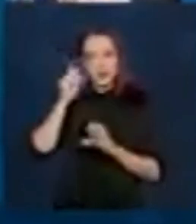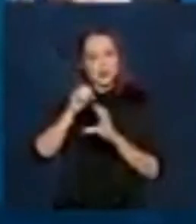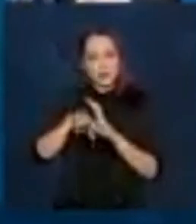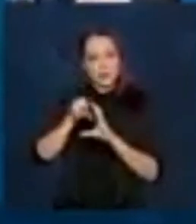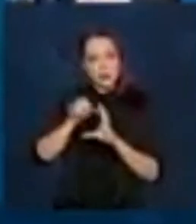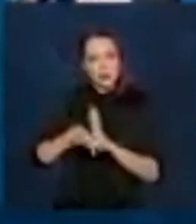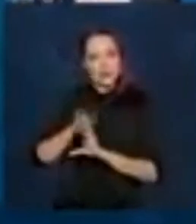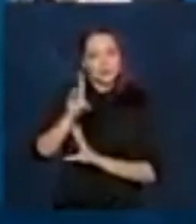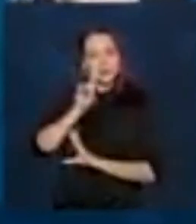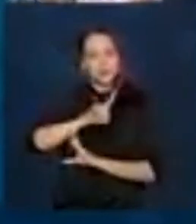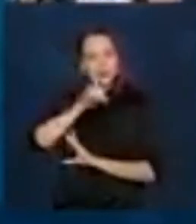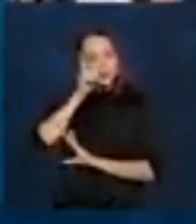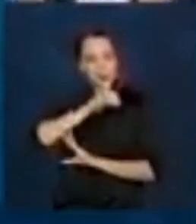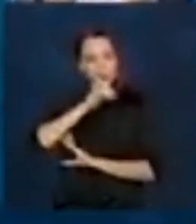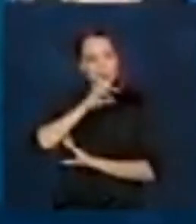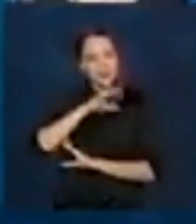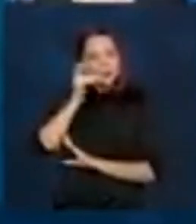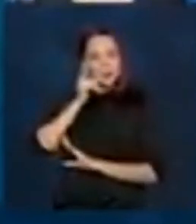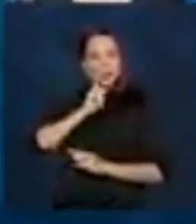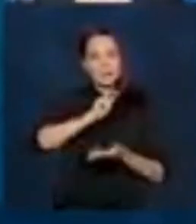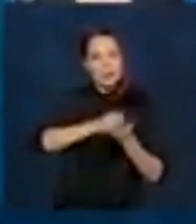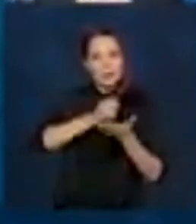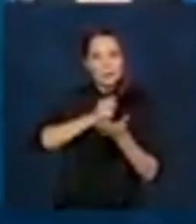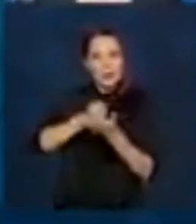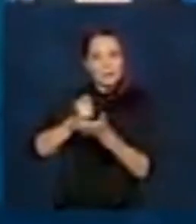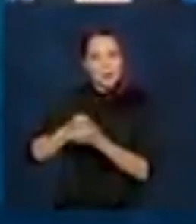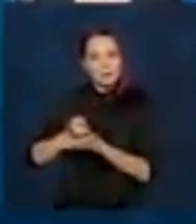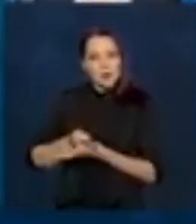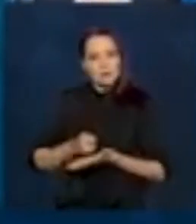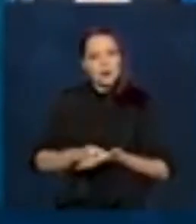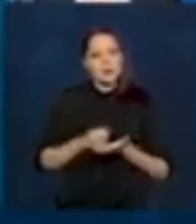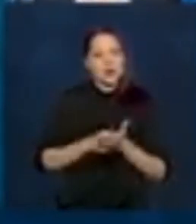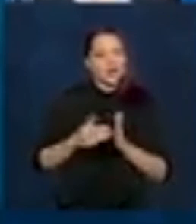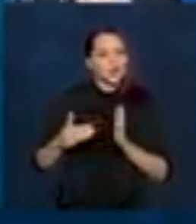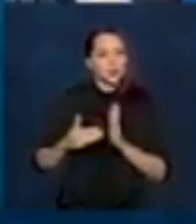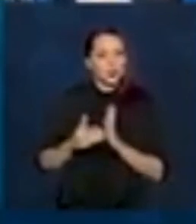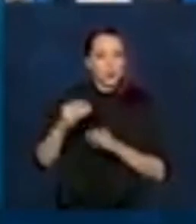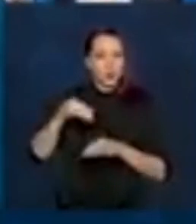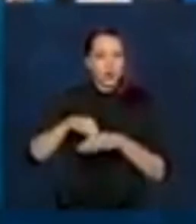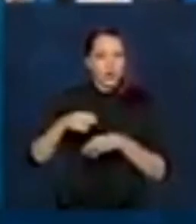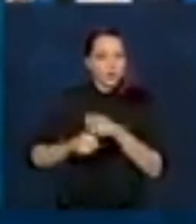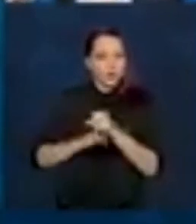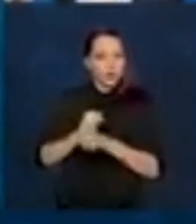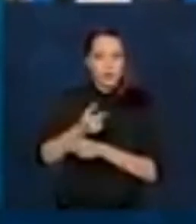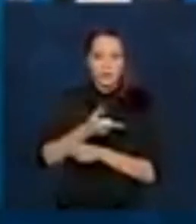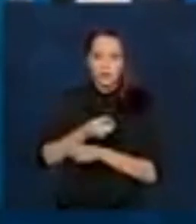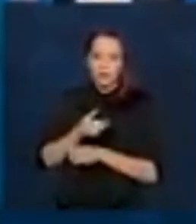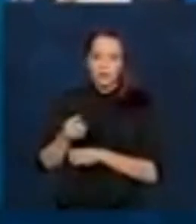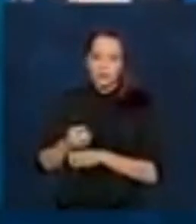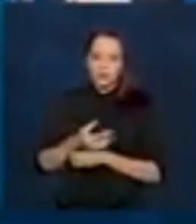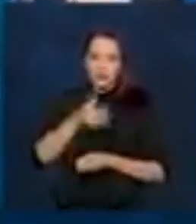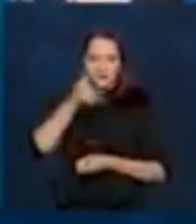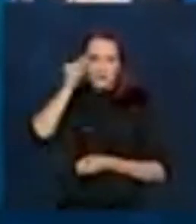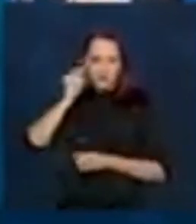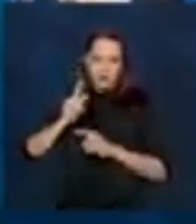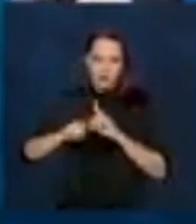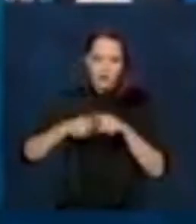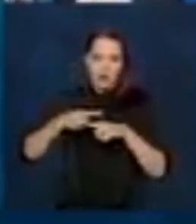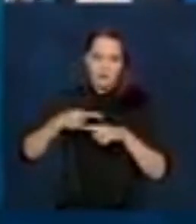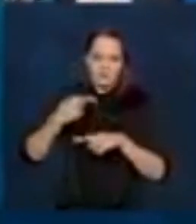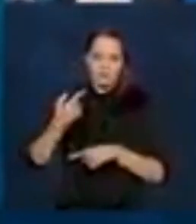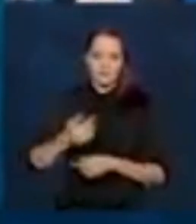domingos para conseguir fazer todos esses pagamentos ainda em 2020. Pode passar, por favor? Pode passar?